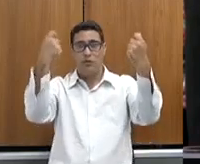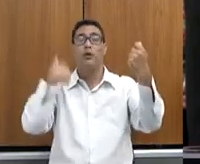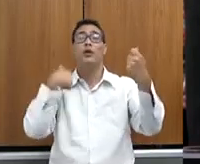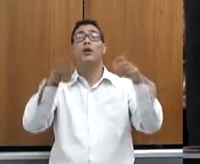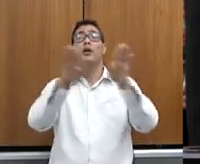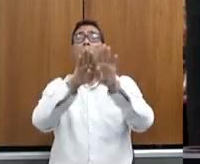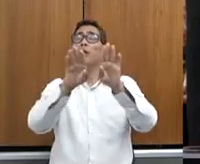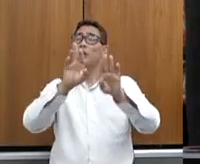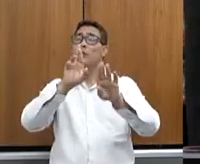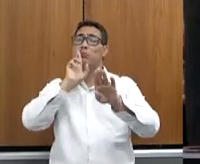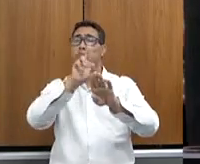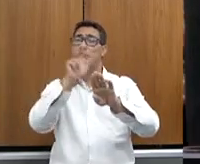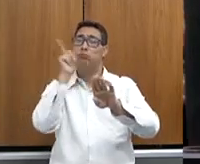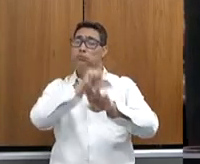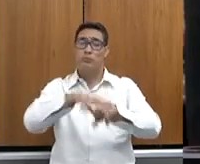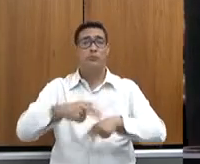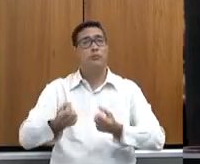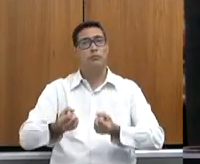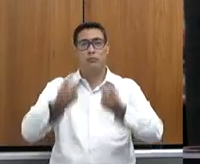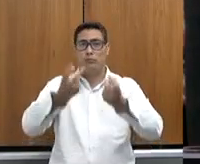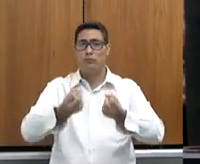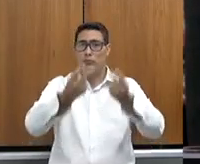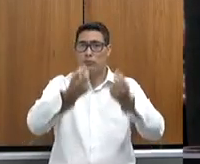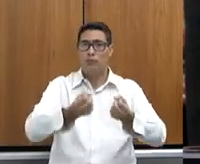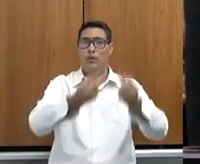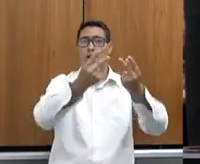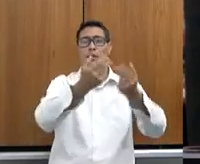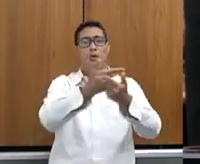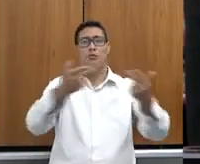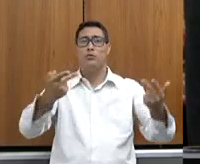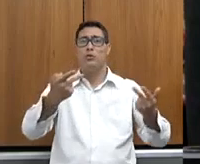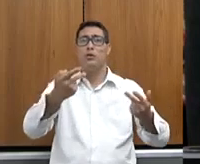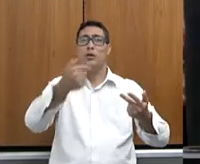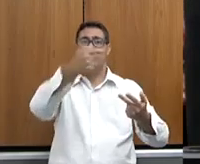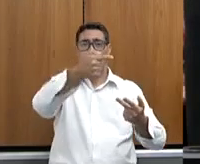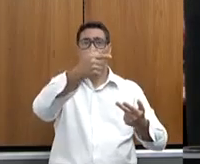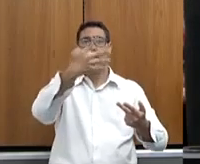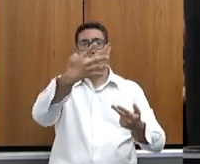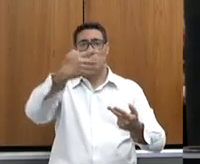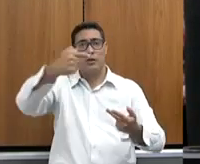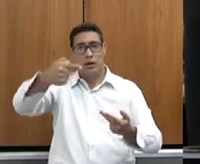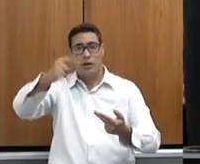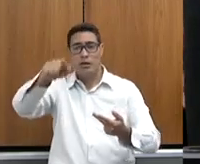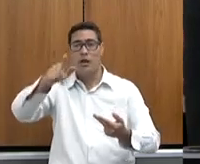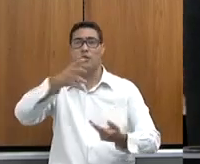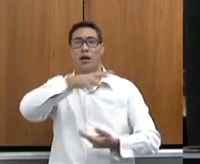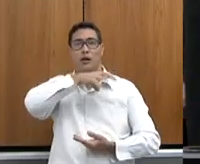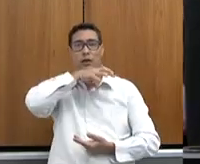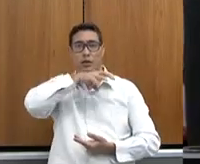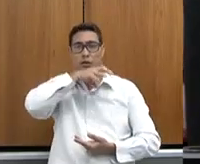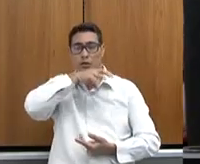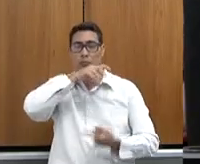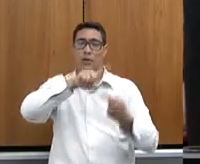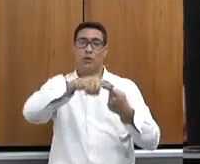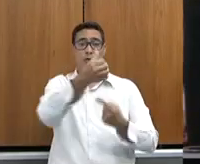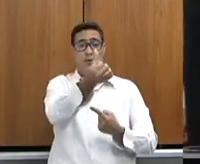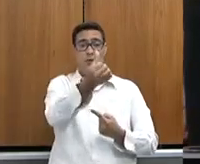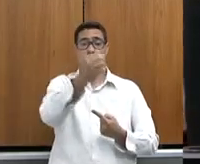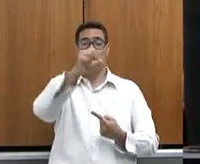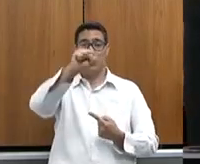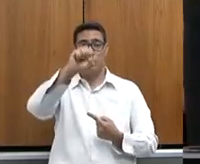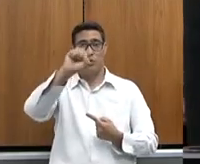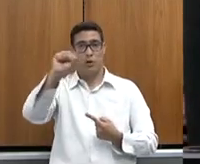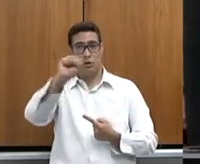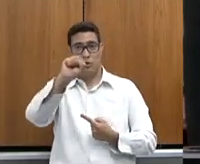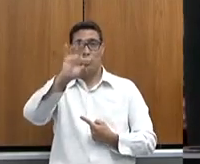que resultaram na comercialização de 747 animais, sendo 688